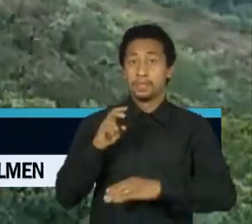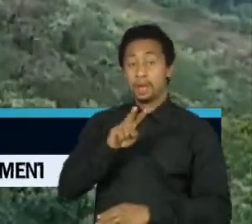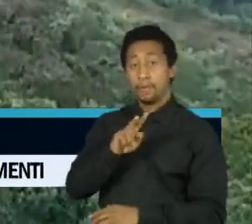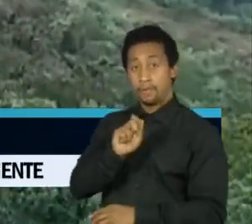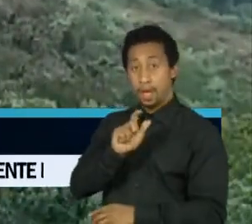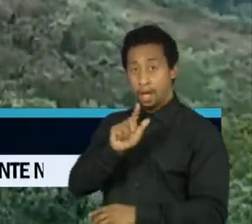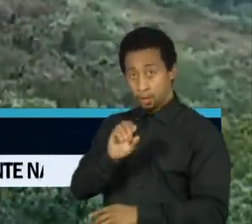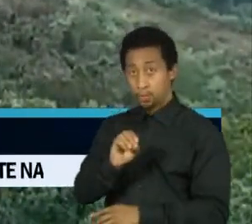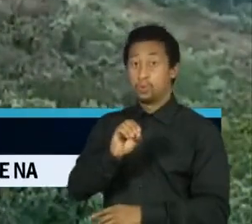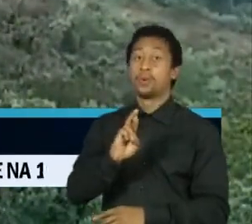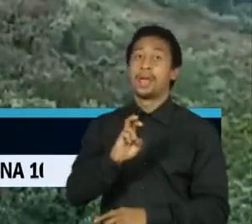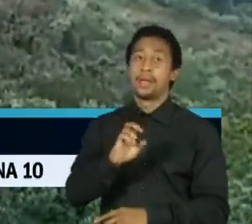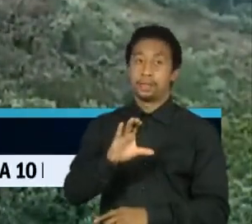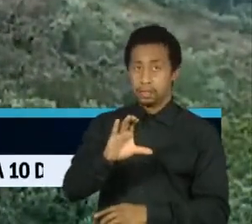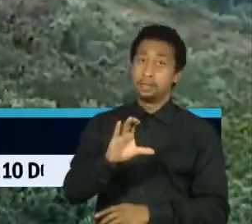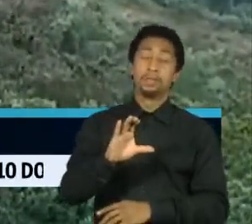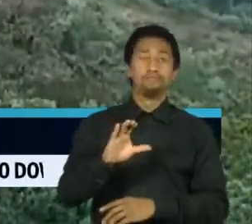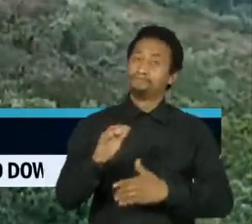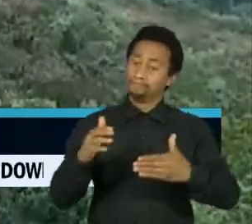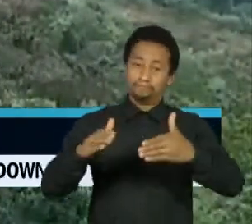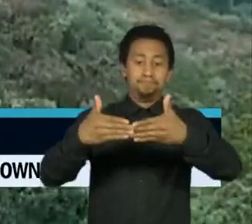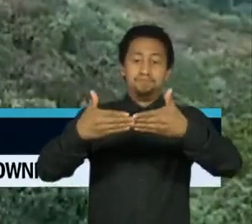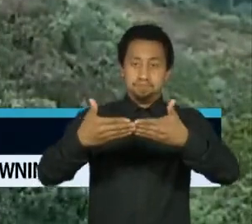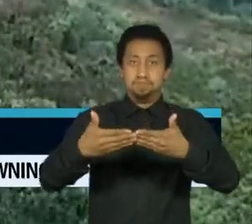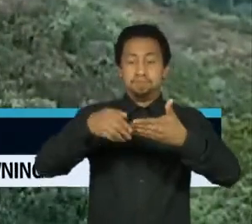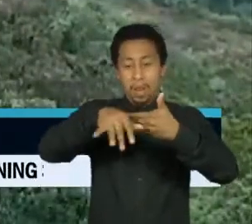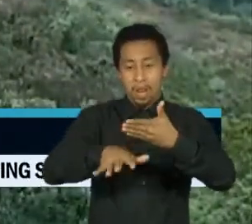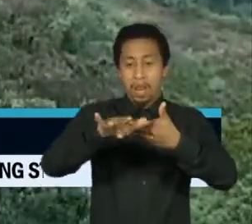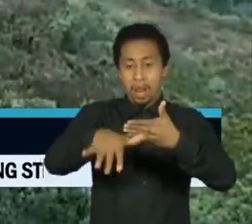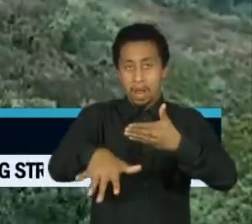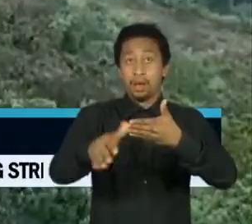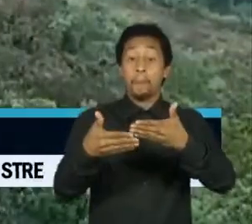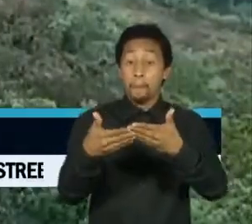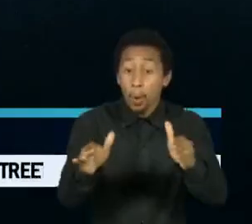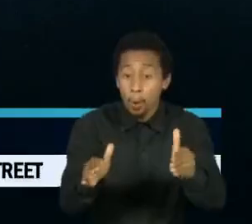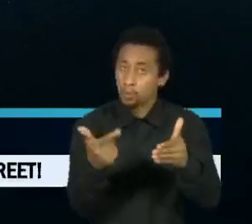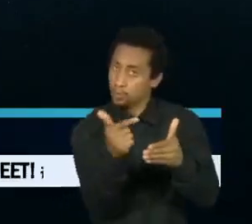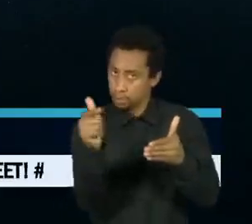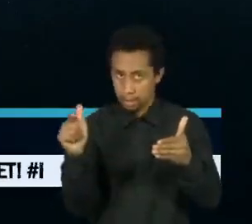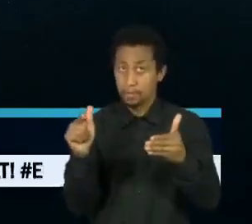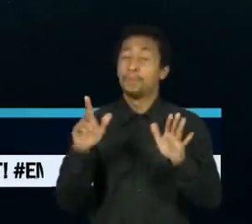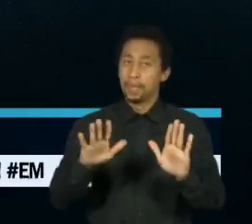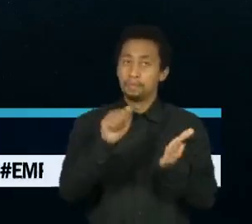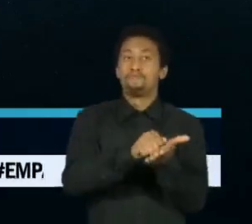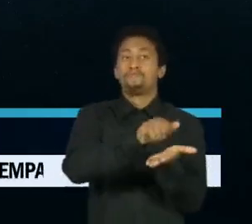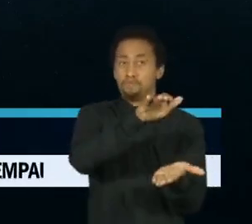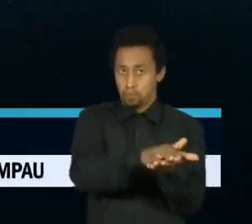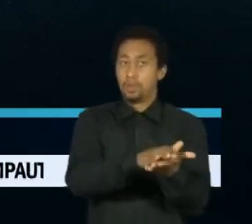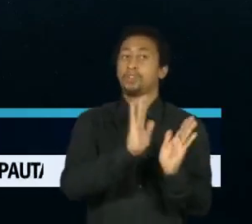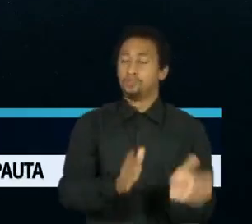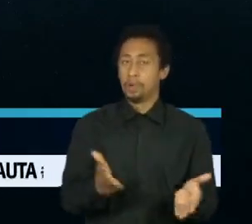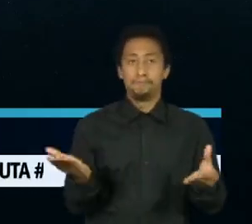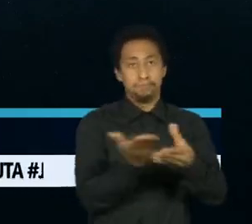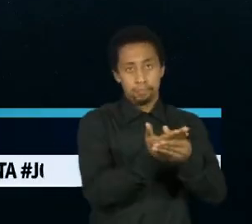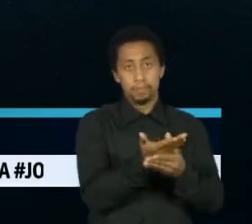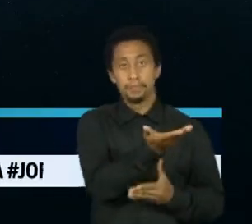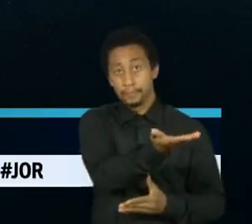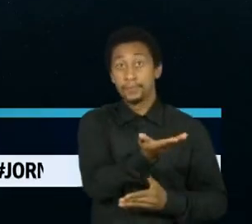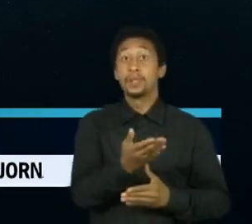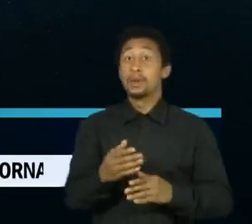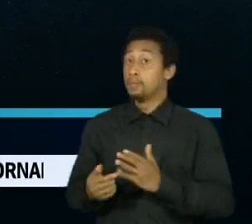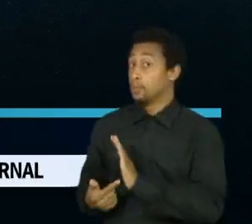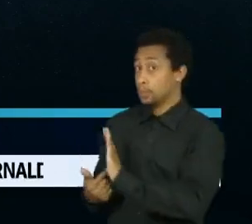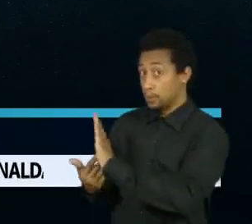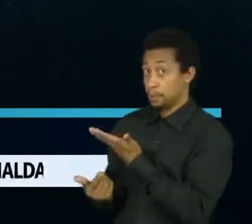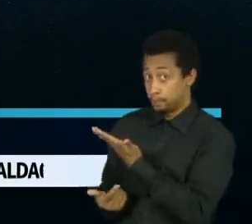não houve rompimento. Os trabalhos no local foram suspensos por determinação judicial. Em Ponte Nova, na zona da mata, parte de um barranco